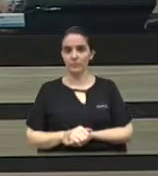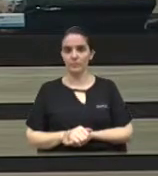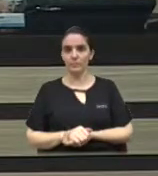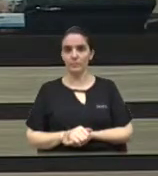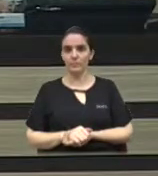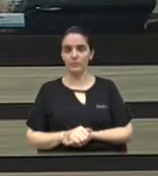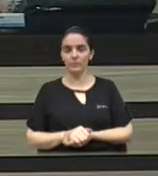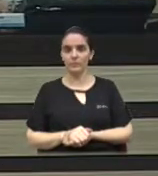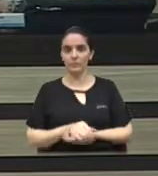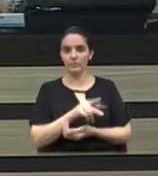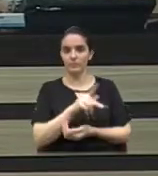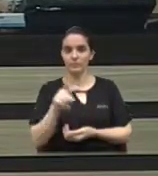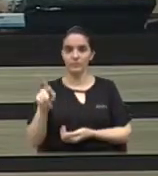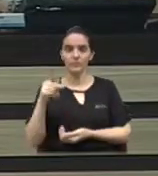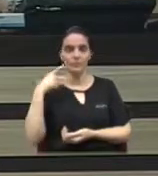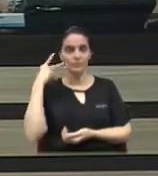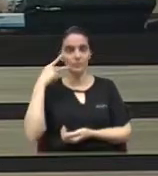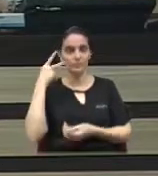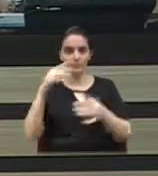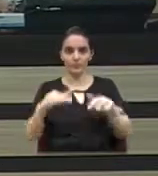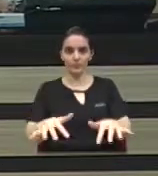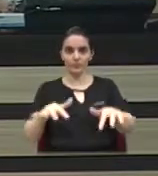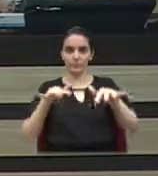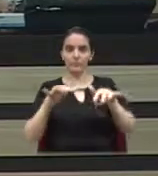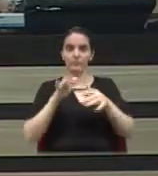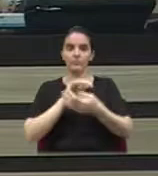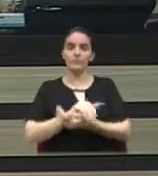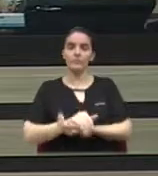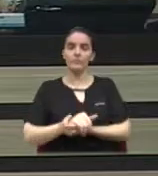Senhor presidente, novos espaços, plateia presente.